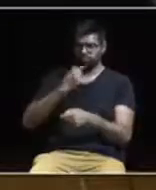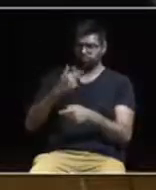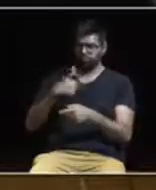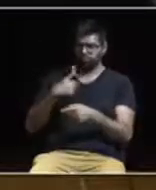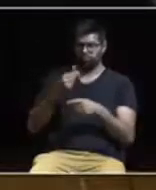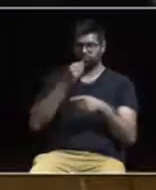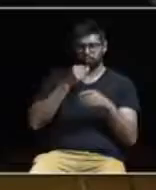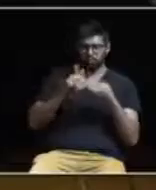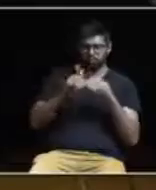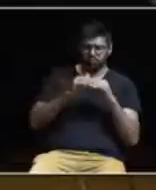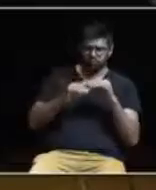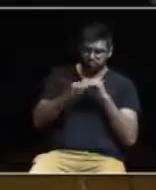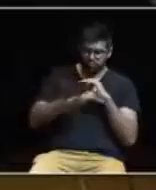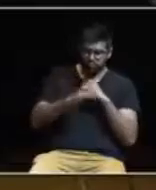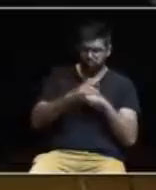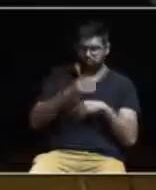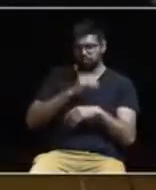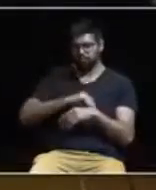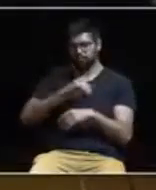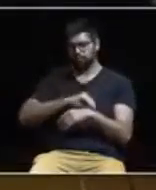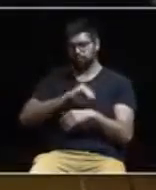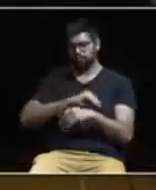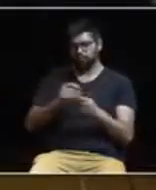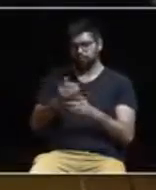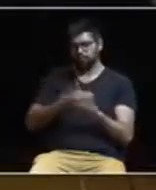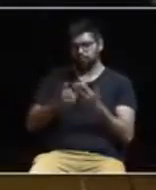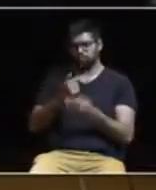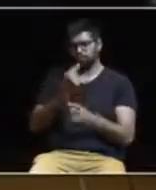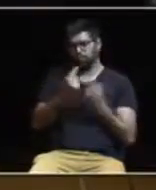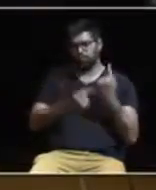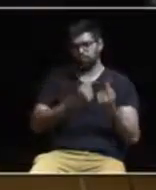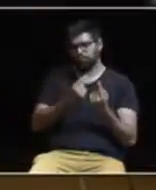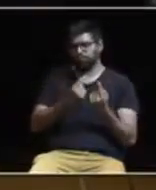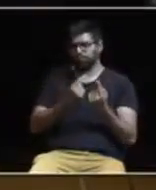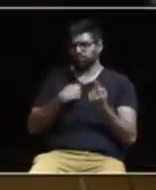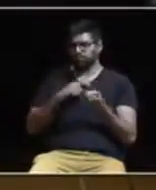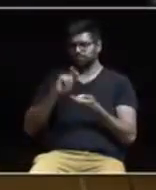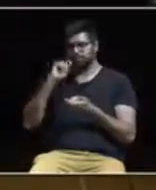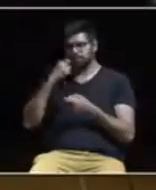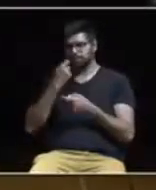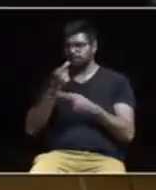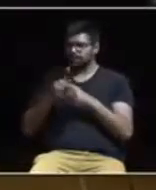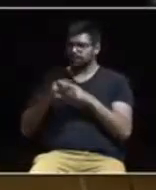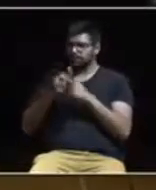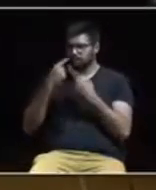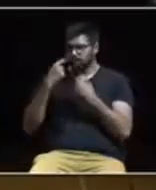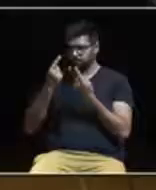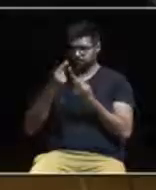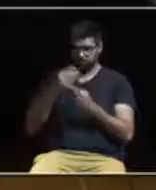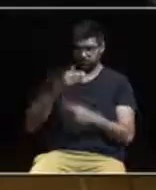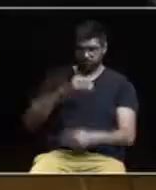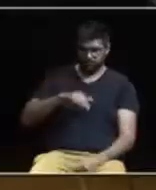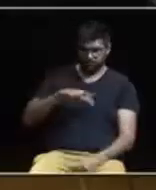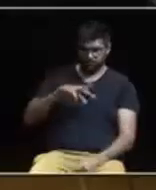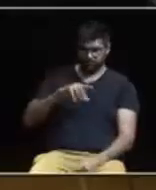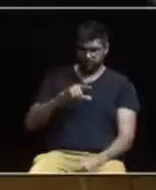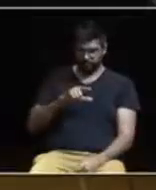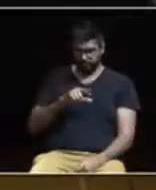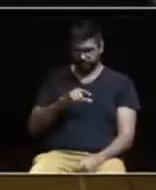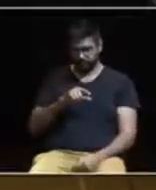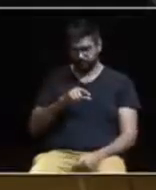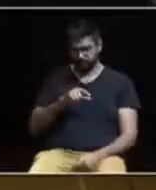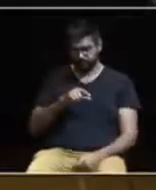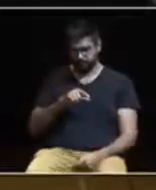uma fonte de negócios para uns, em detrimento da qualidade de vida e do interesse público. Em Lisboa, em vez de termos instrumentos que